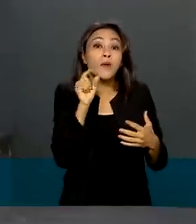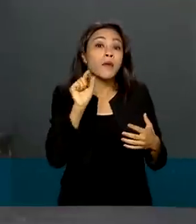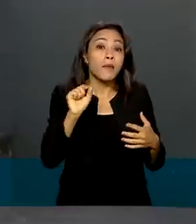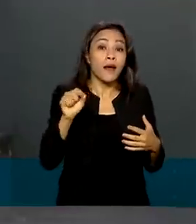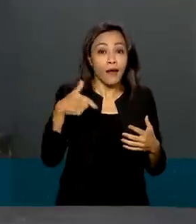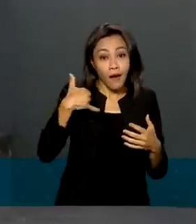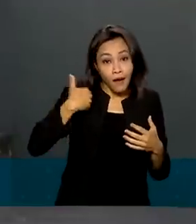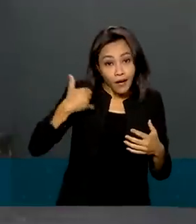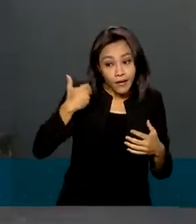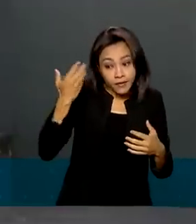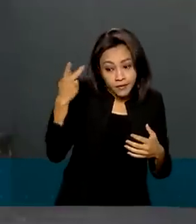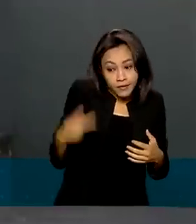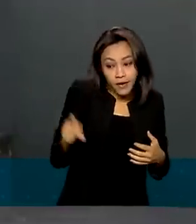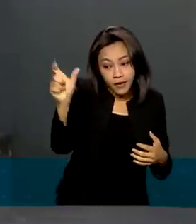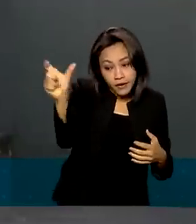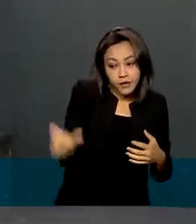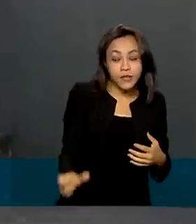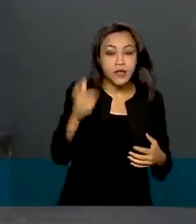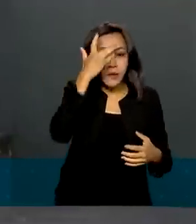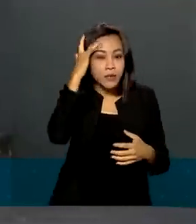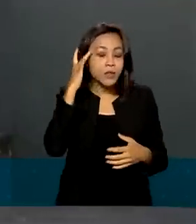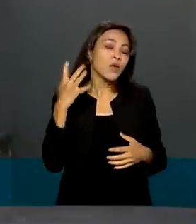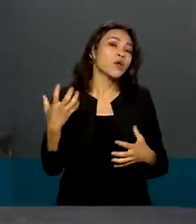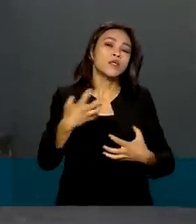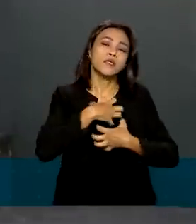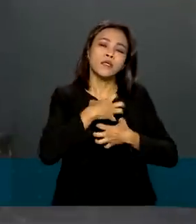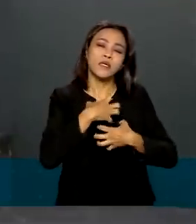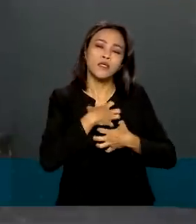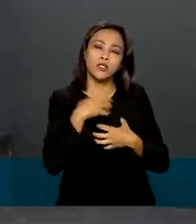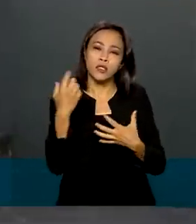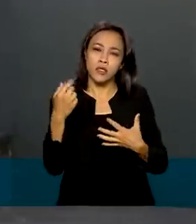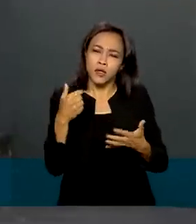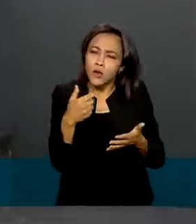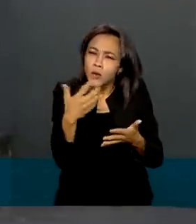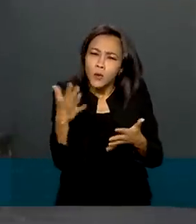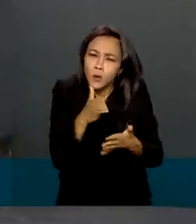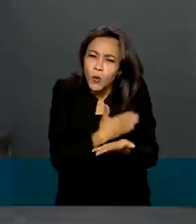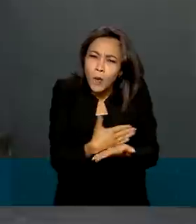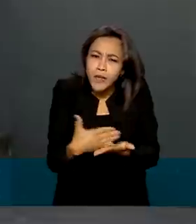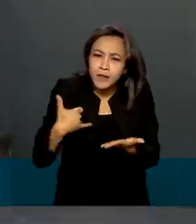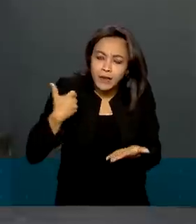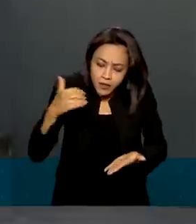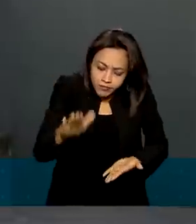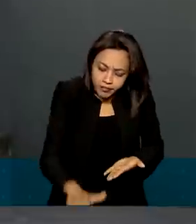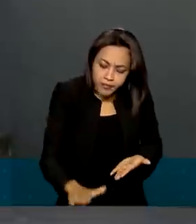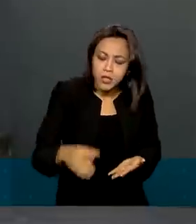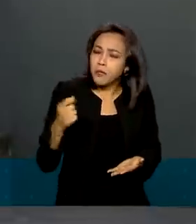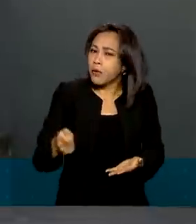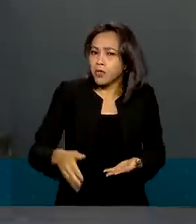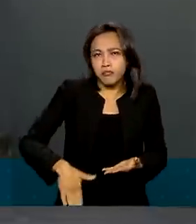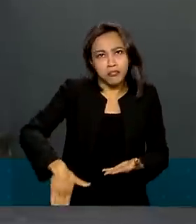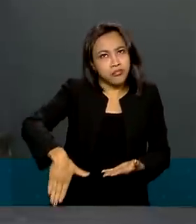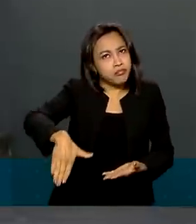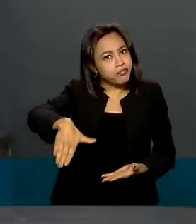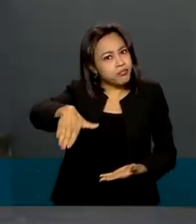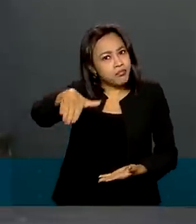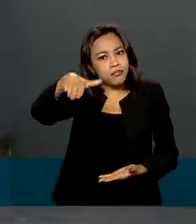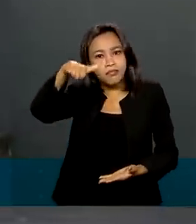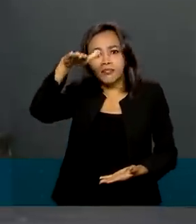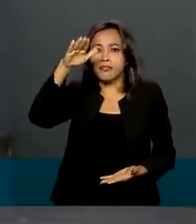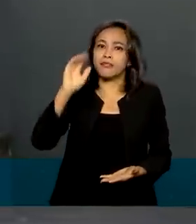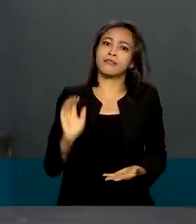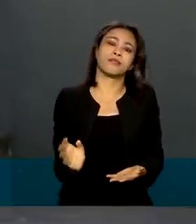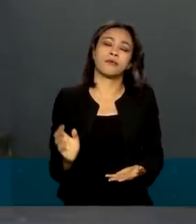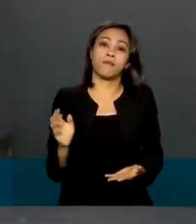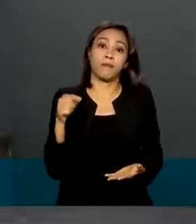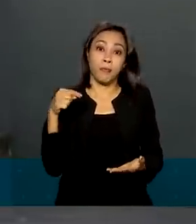aquela faixa etária do paciente. Os sintomas começam na infância e podem persistir por toda a vida. O diagnóstico,